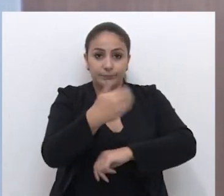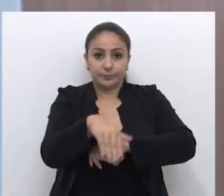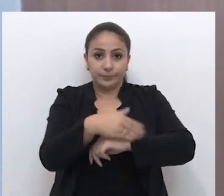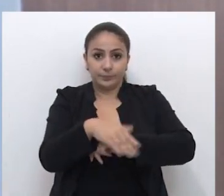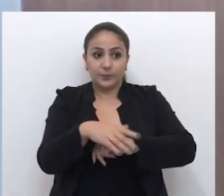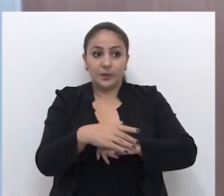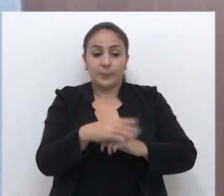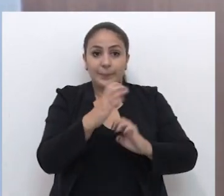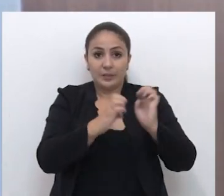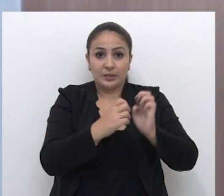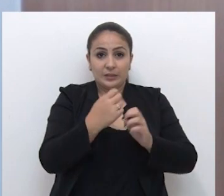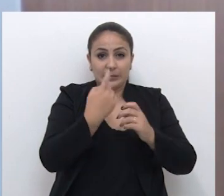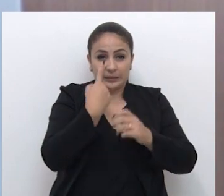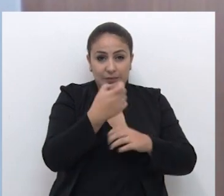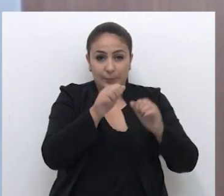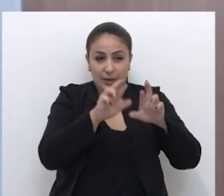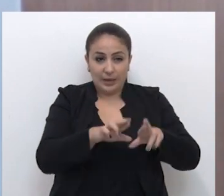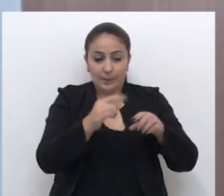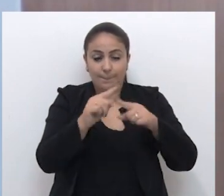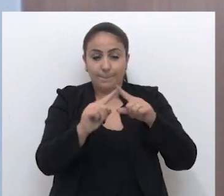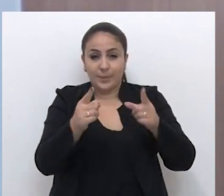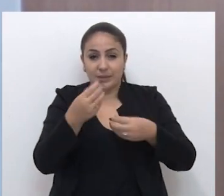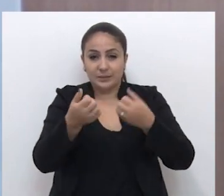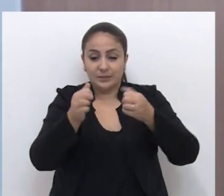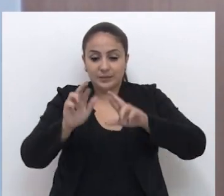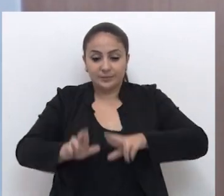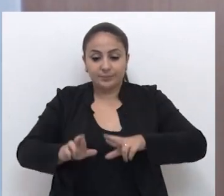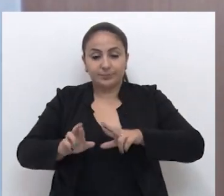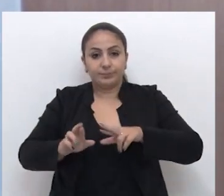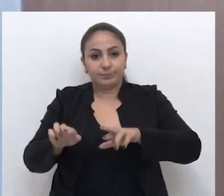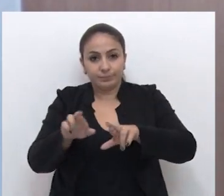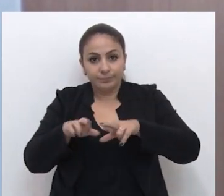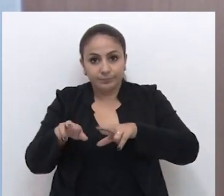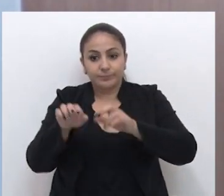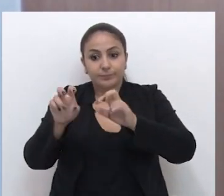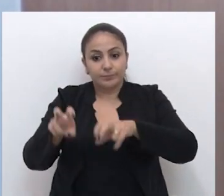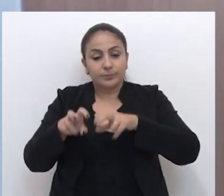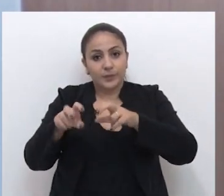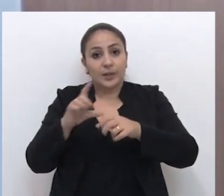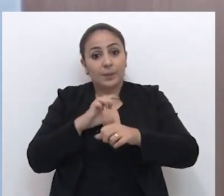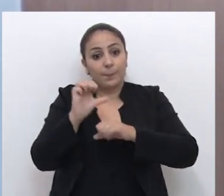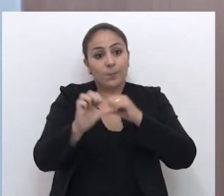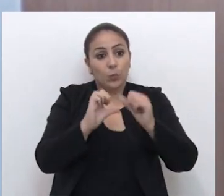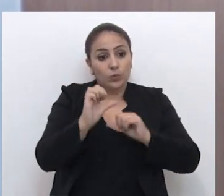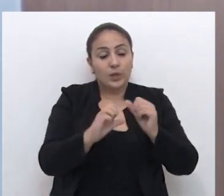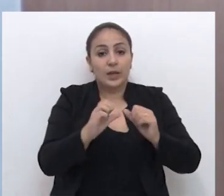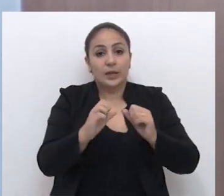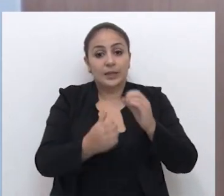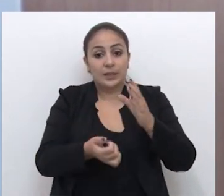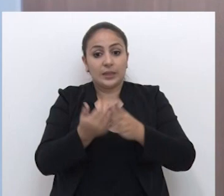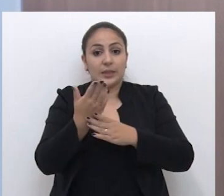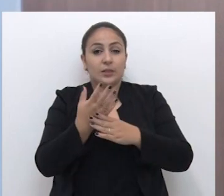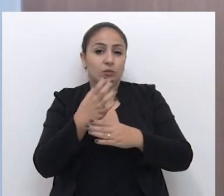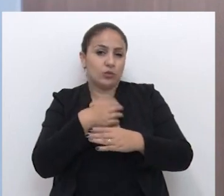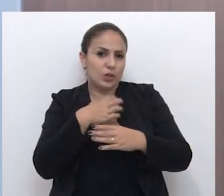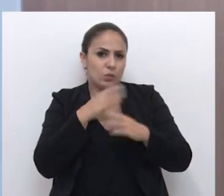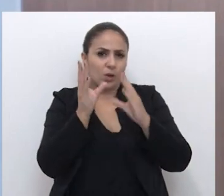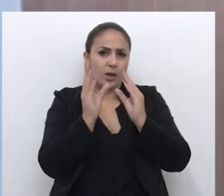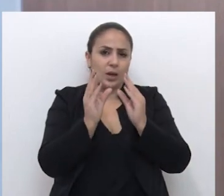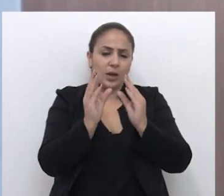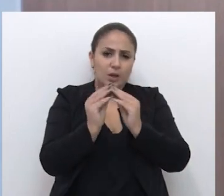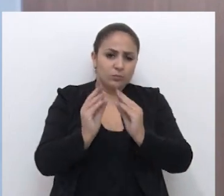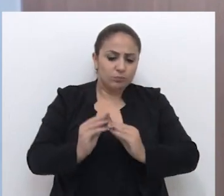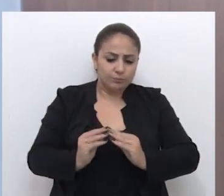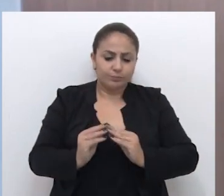mas como lá é uma localidade que está como uma zona rural, ele quer fazer uma mudança de zoneamento para que ela se torne, de uma forma resumida, estou aqui